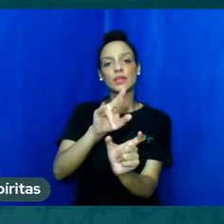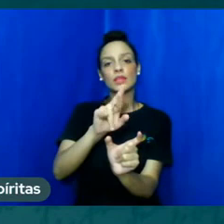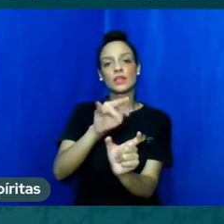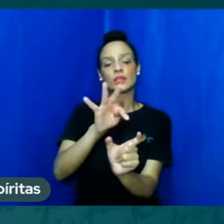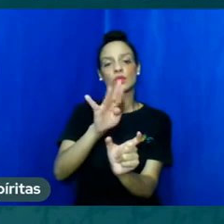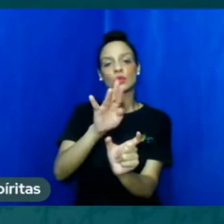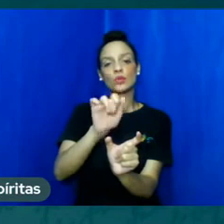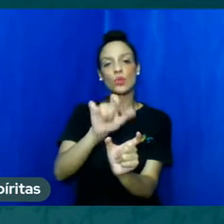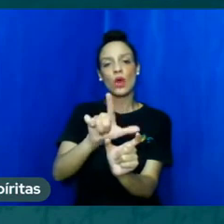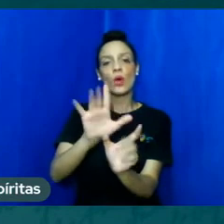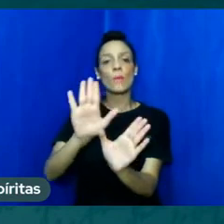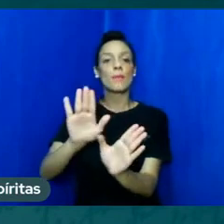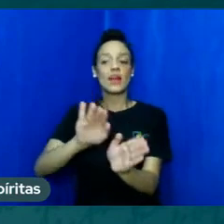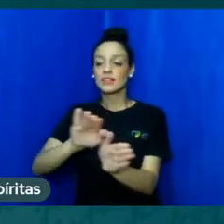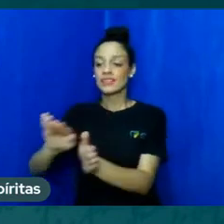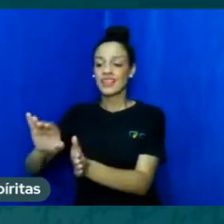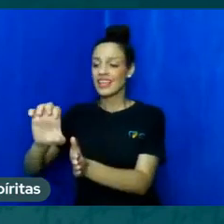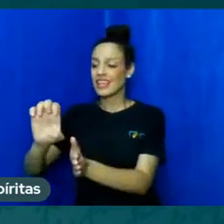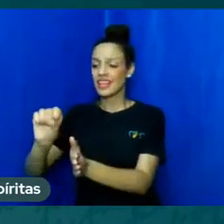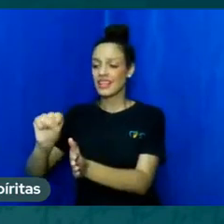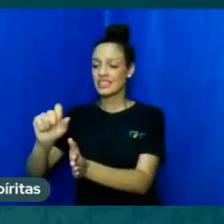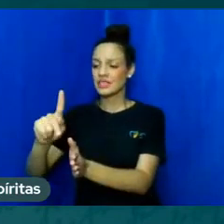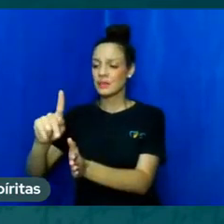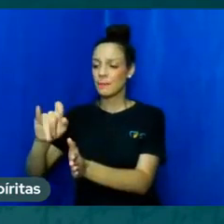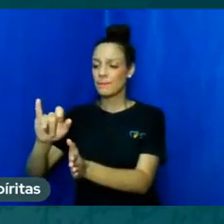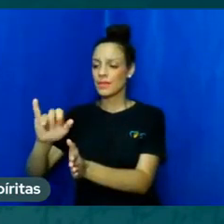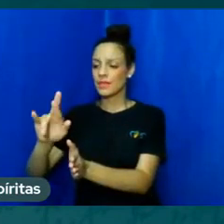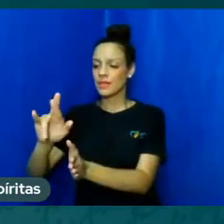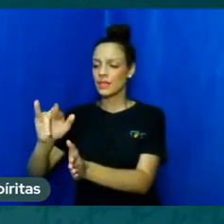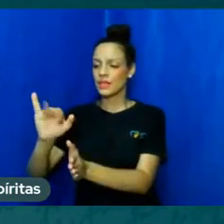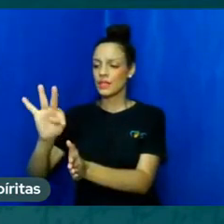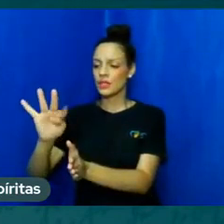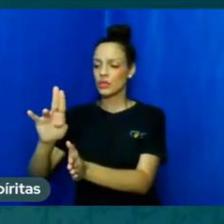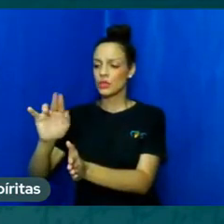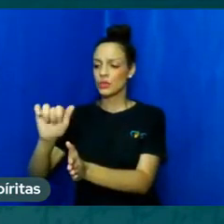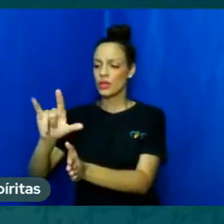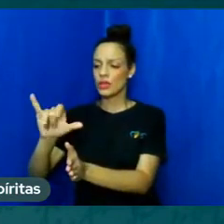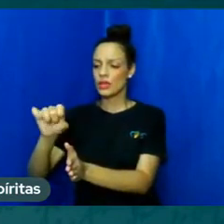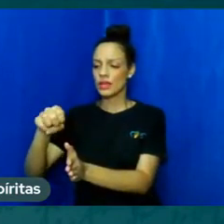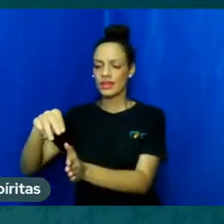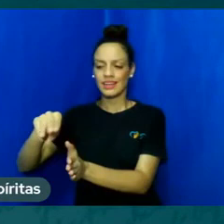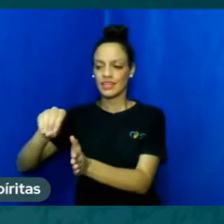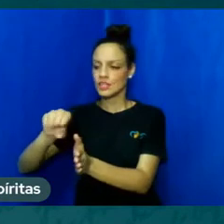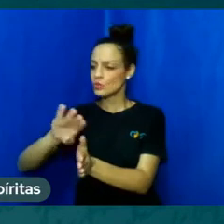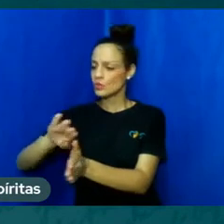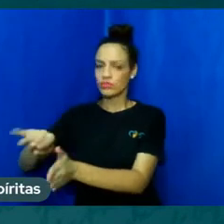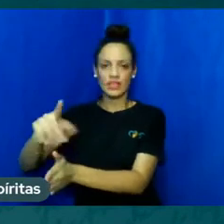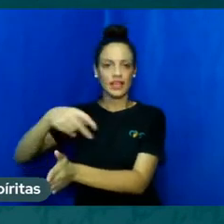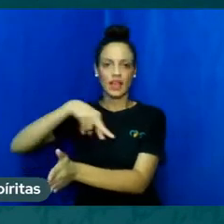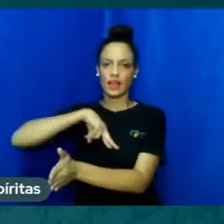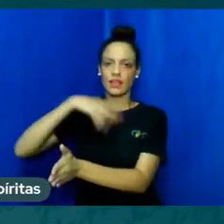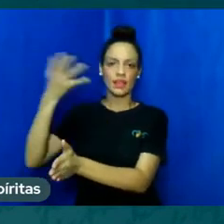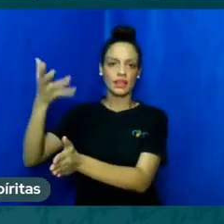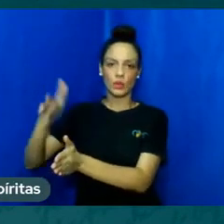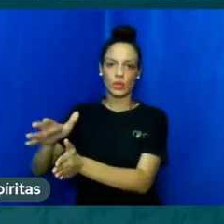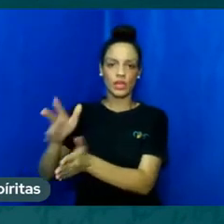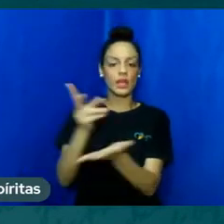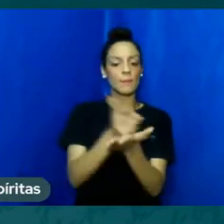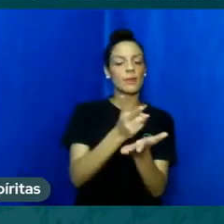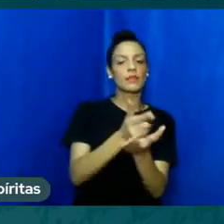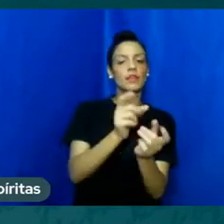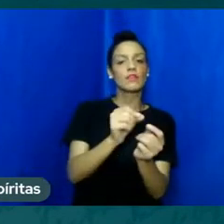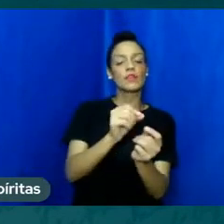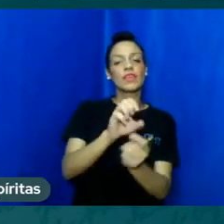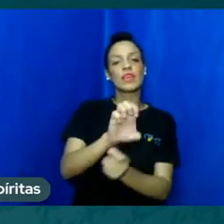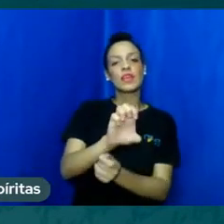mais específico então ele manteve a palavra espirito ou seja o espírito e acrescentou o sufixo ismo que significa próprio dos